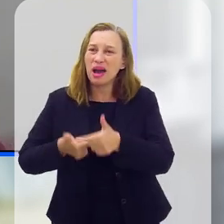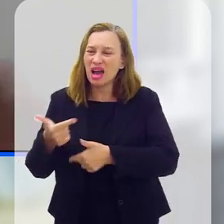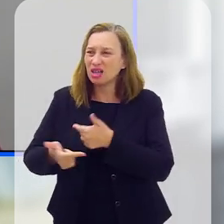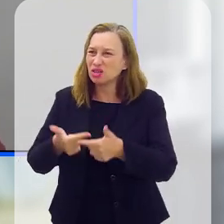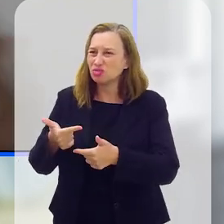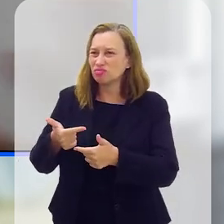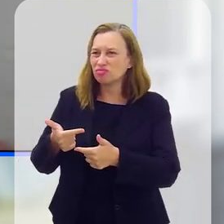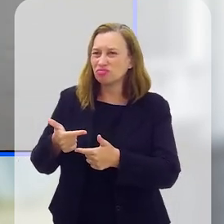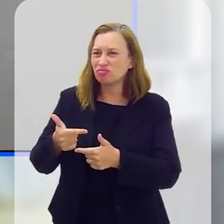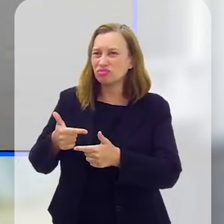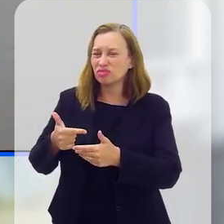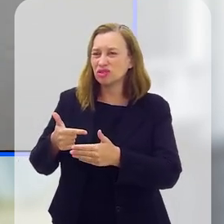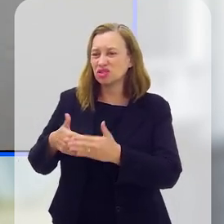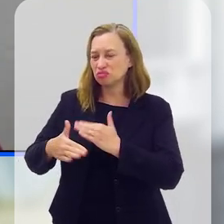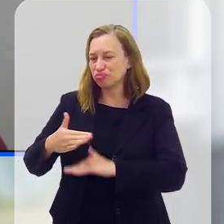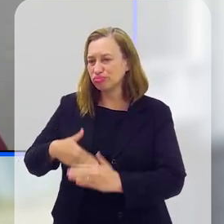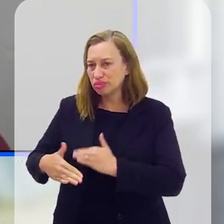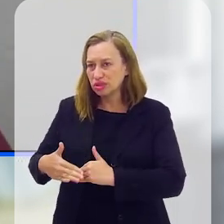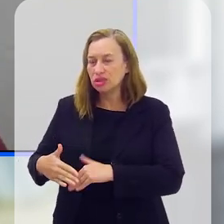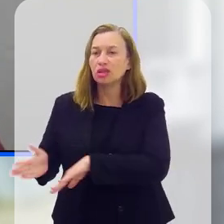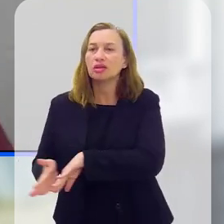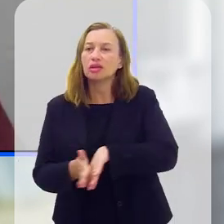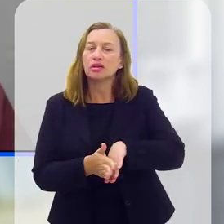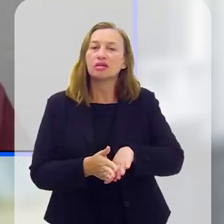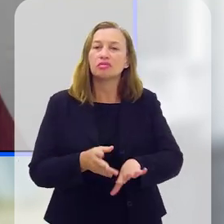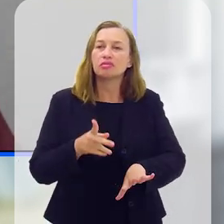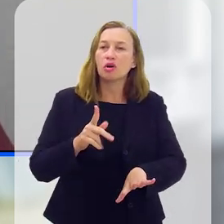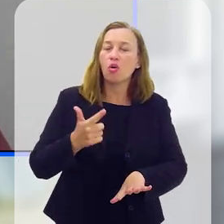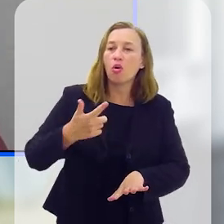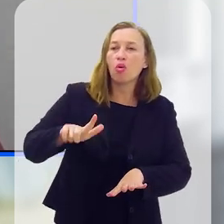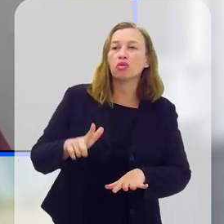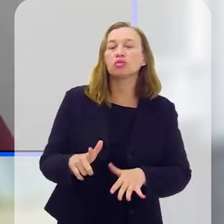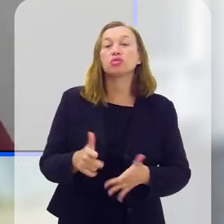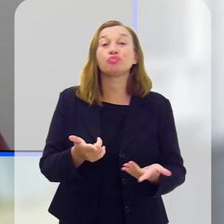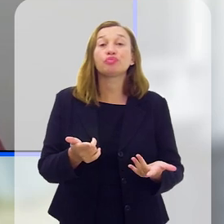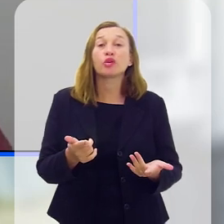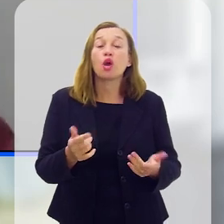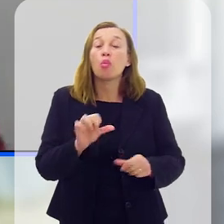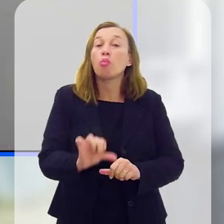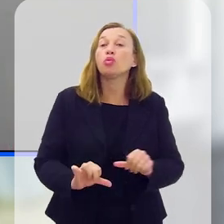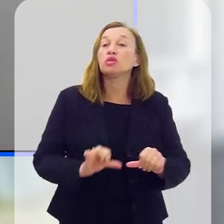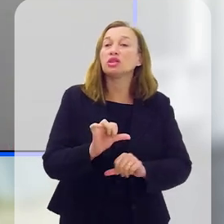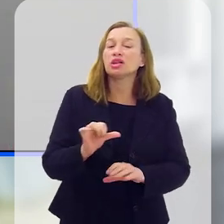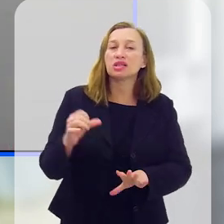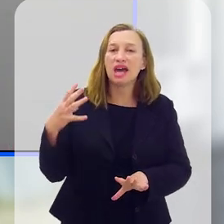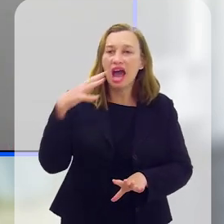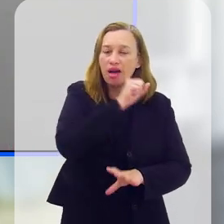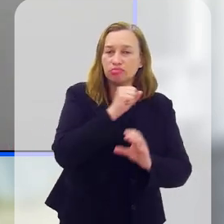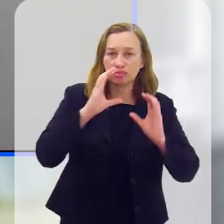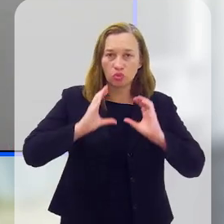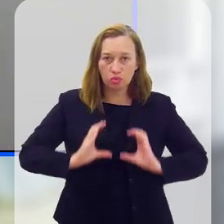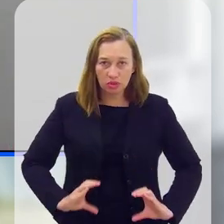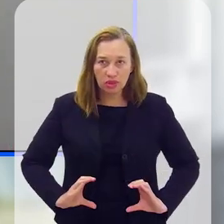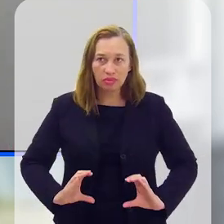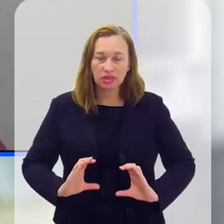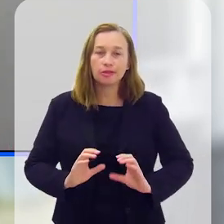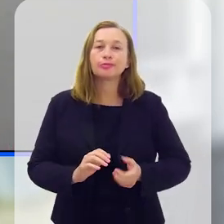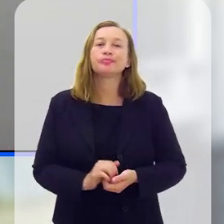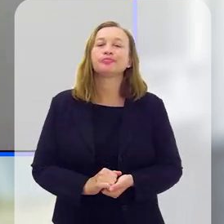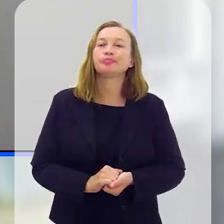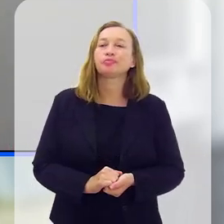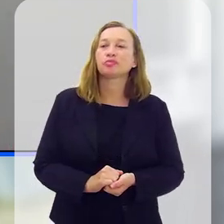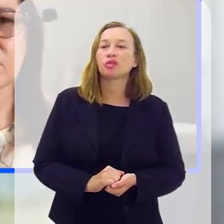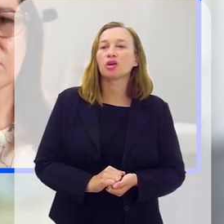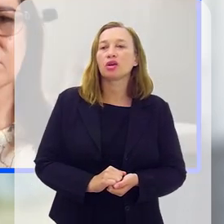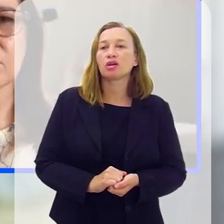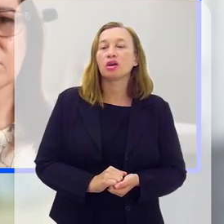e você não tem motivos aparentes. Mas vamos lá para alguns outros. Mudanças repentinas de comportamento, mudanças bruscas